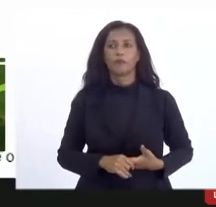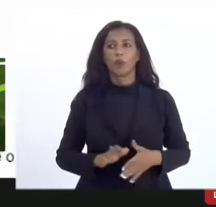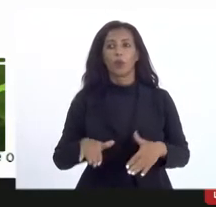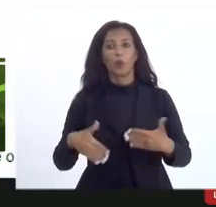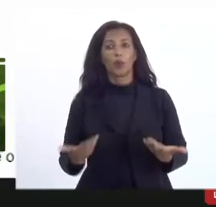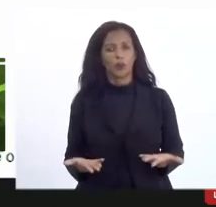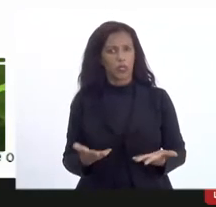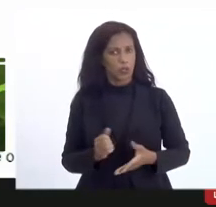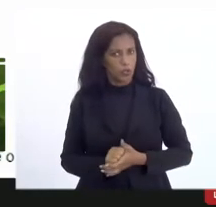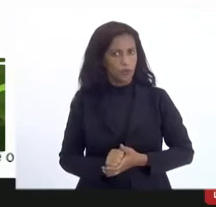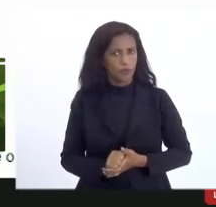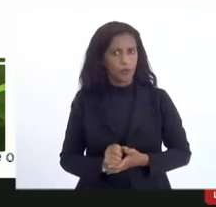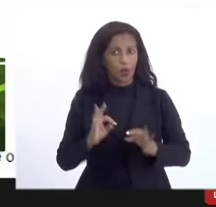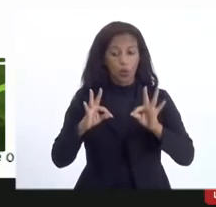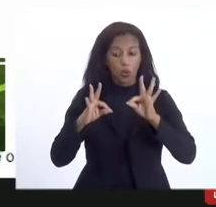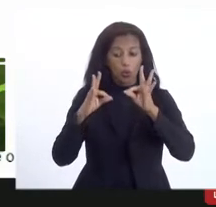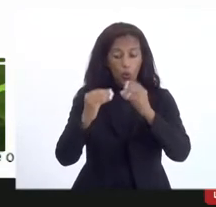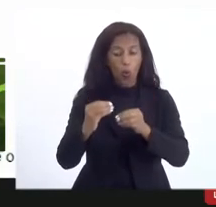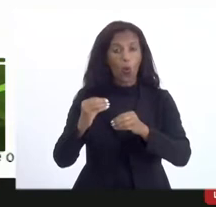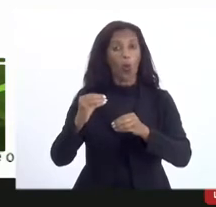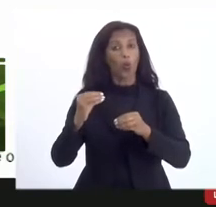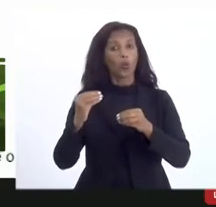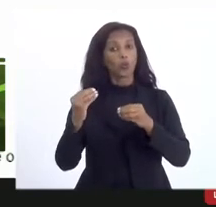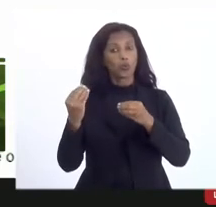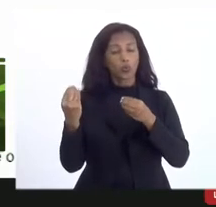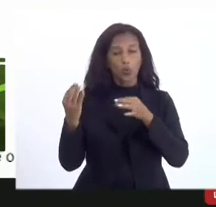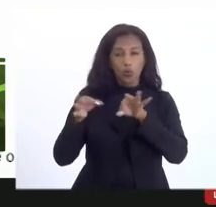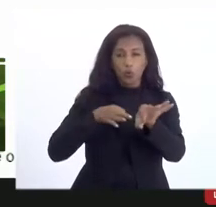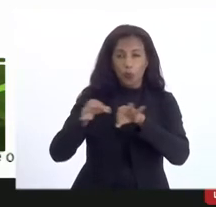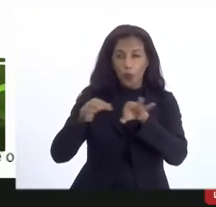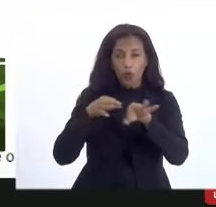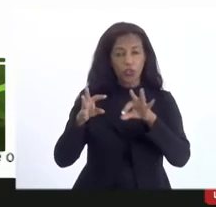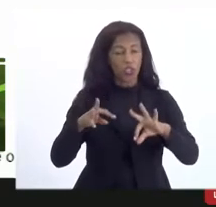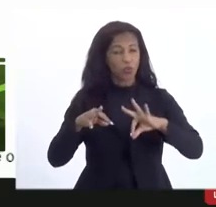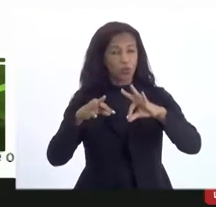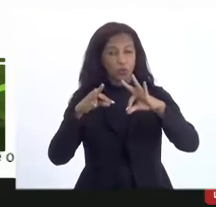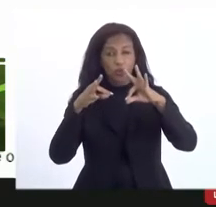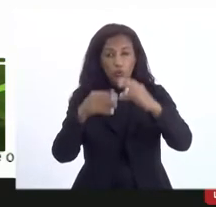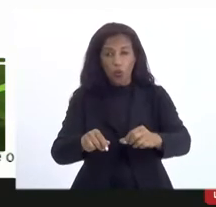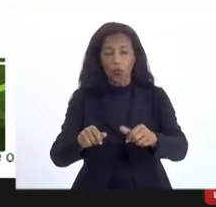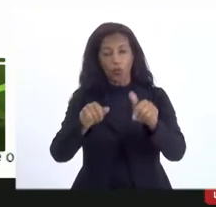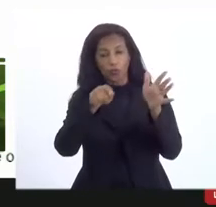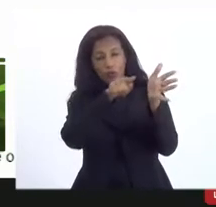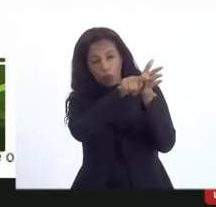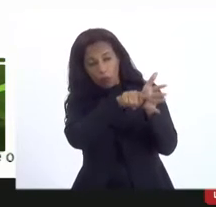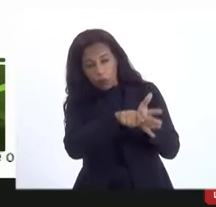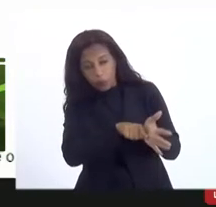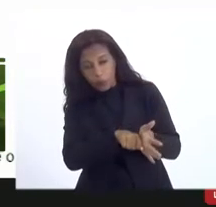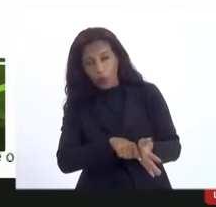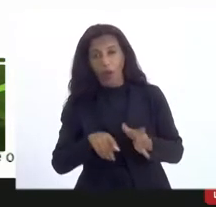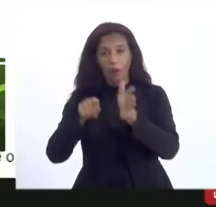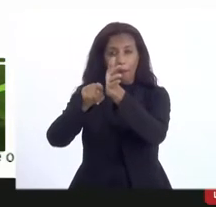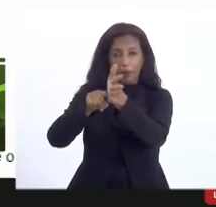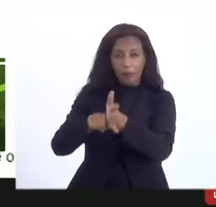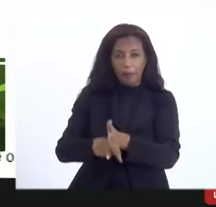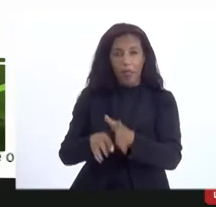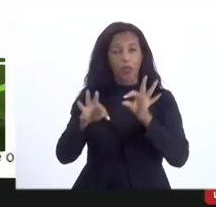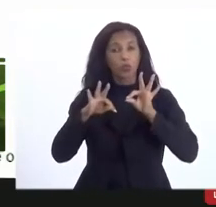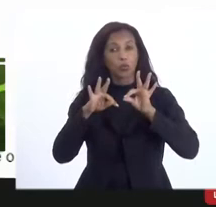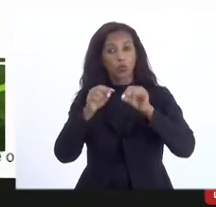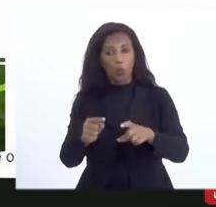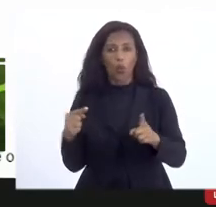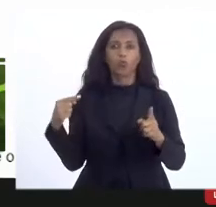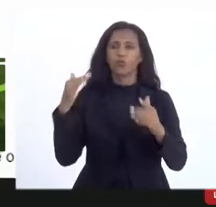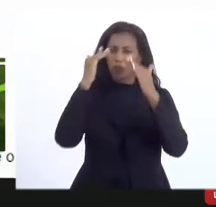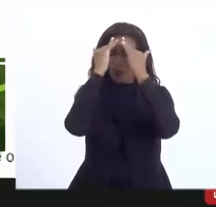seja gente todos os projetos são analisados todos não existe projeto que não tenha o cumprimento do objeto